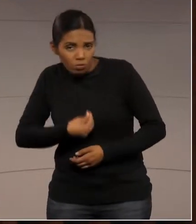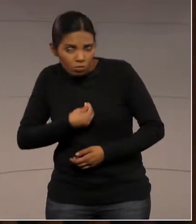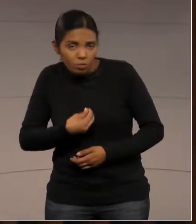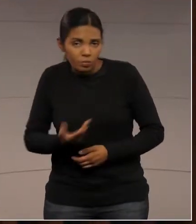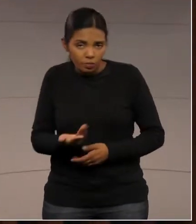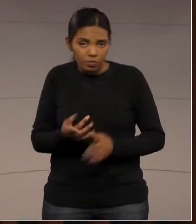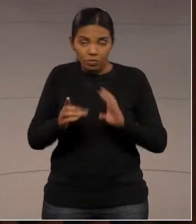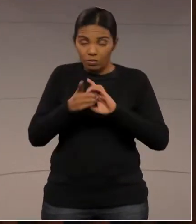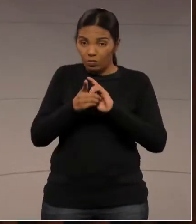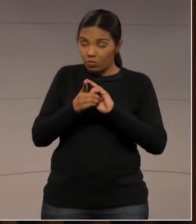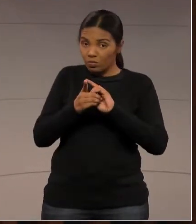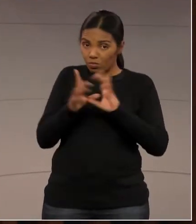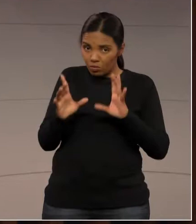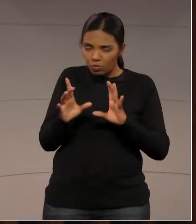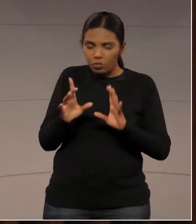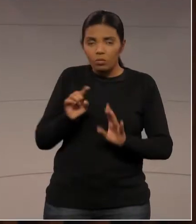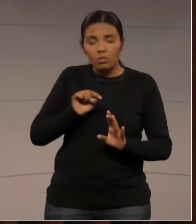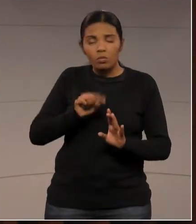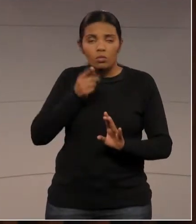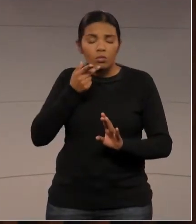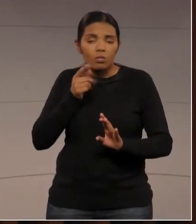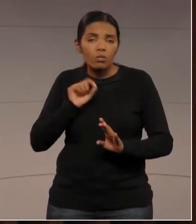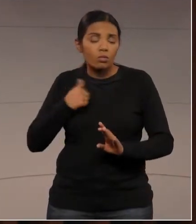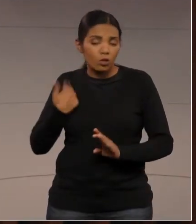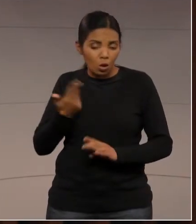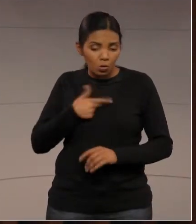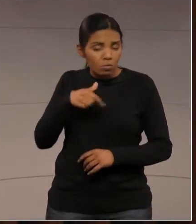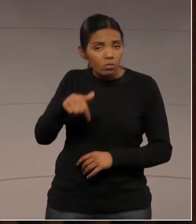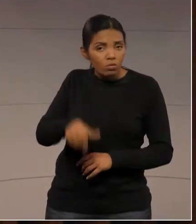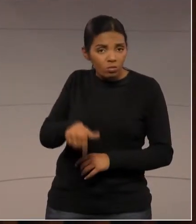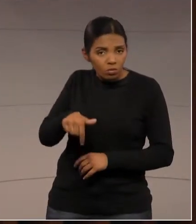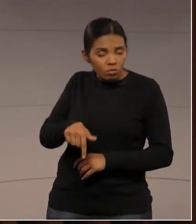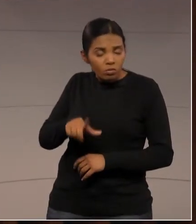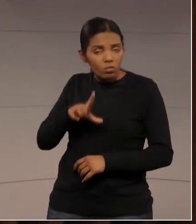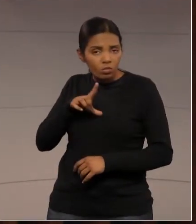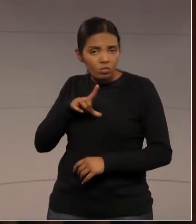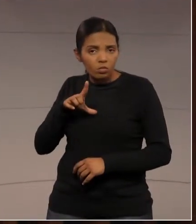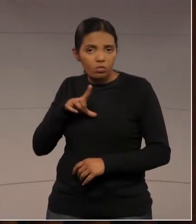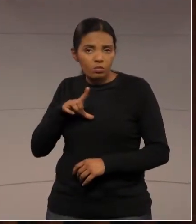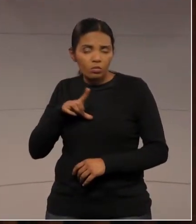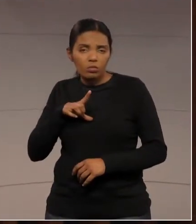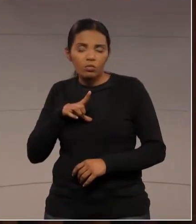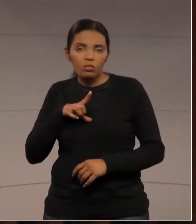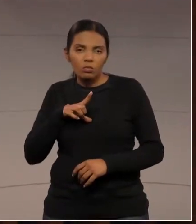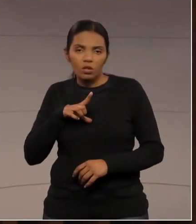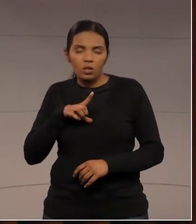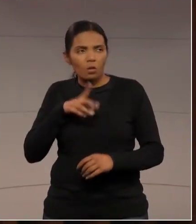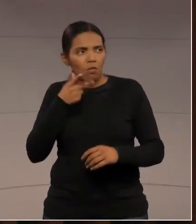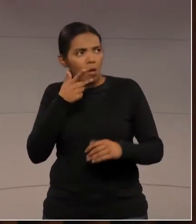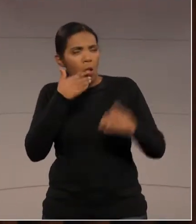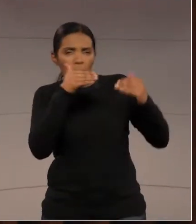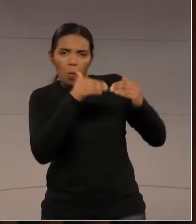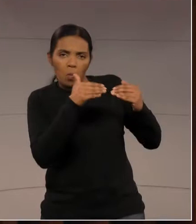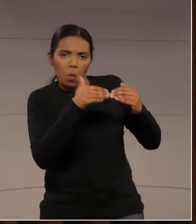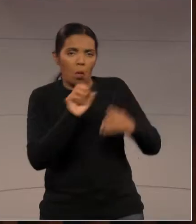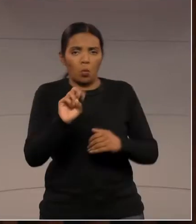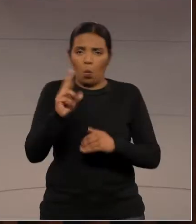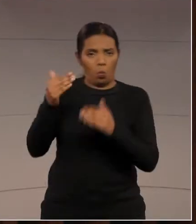democracia que garante que nós aqui tenhamos a condição de discordar um do outro.